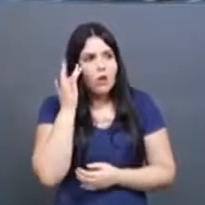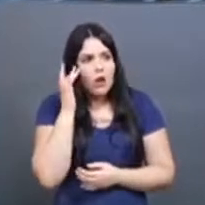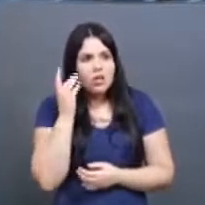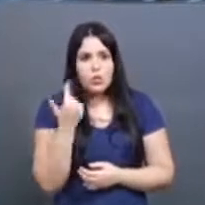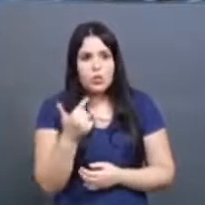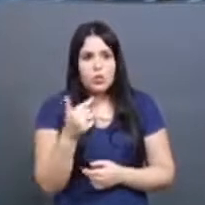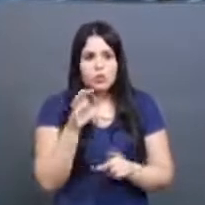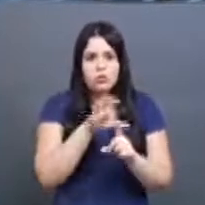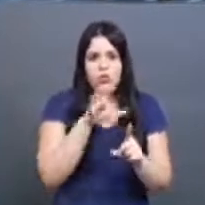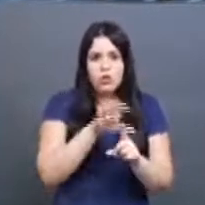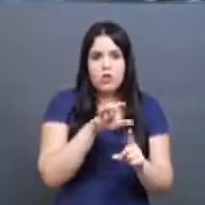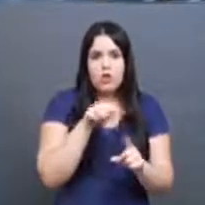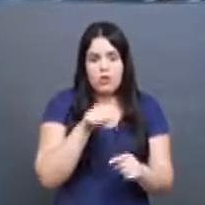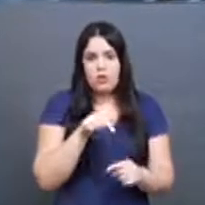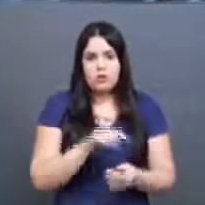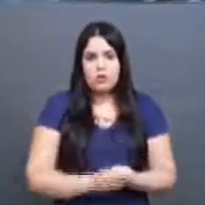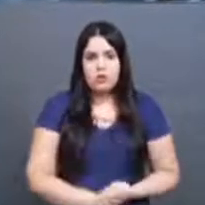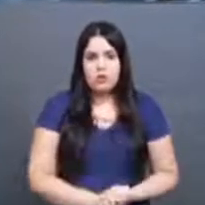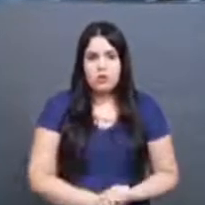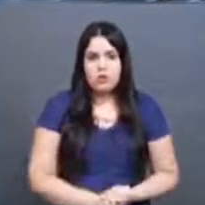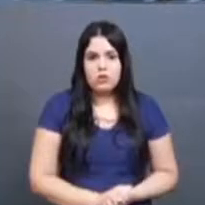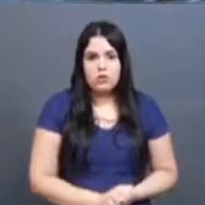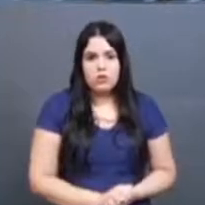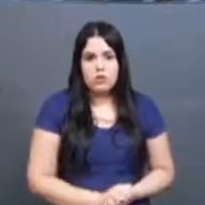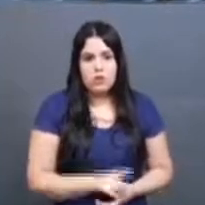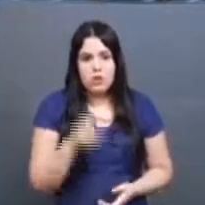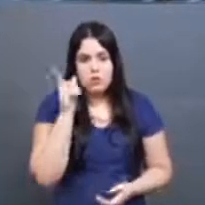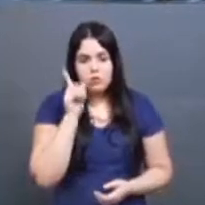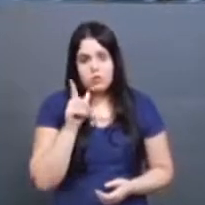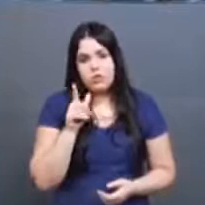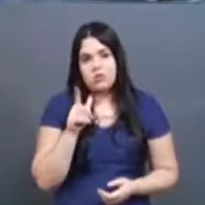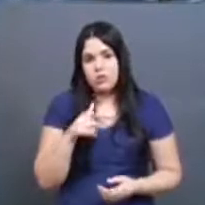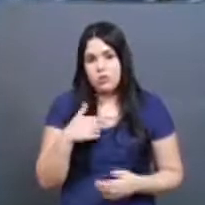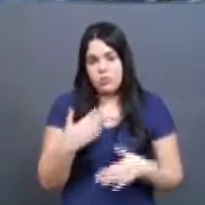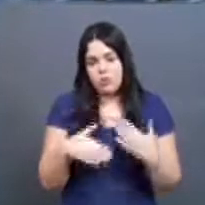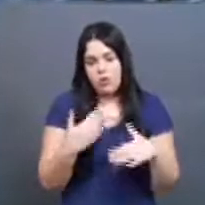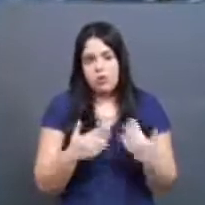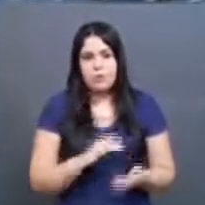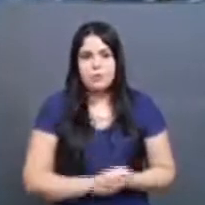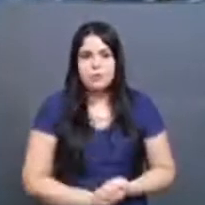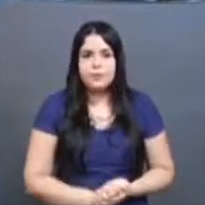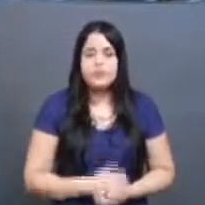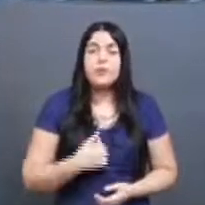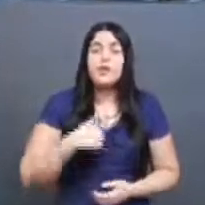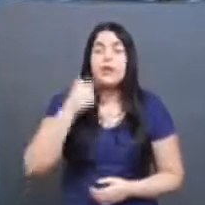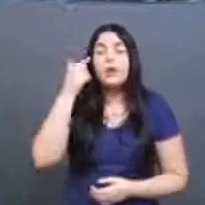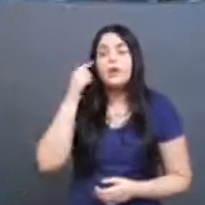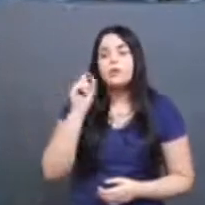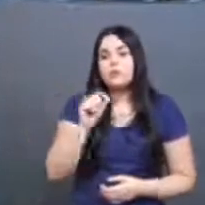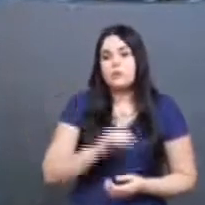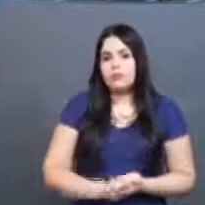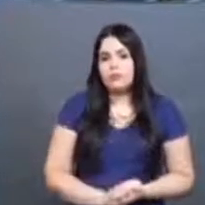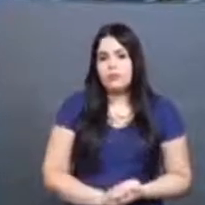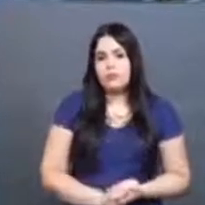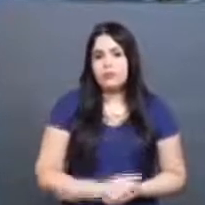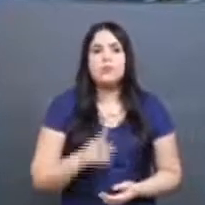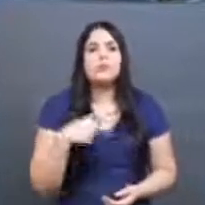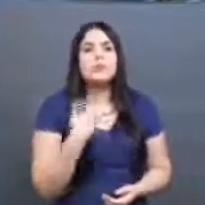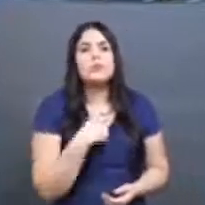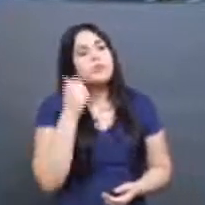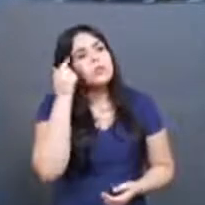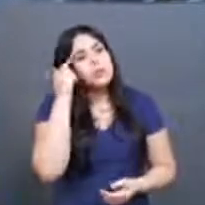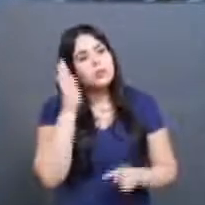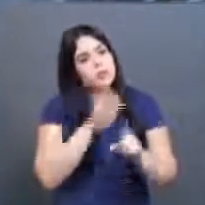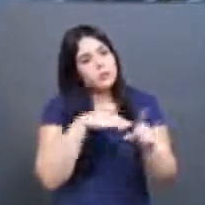impacto, tão negativo assim, que você não conseguiu lidar com isso. Sim, eu acho que eu penso o seguinte, quando a gente pensa a respeito do bullying,